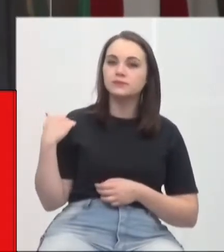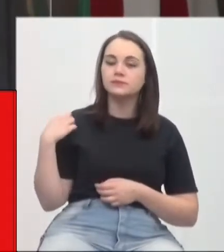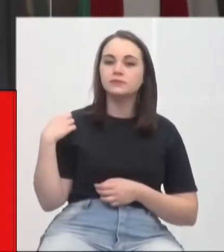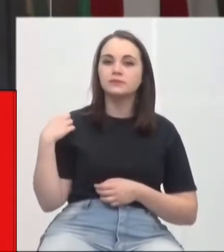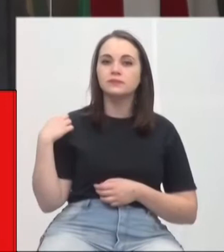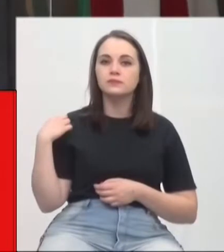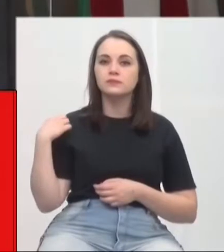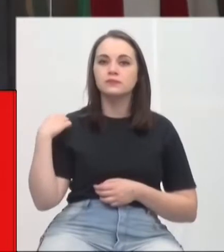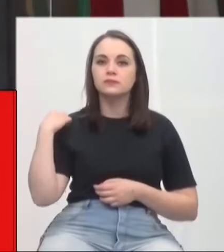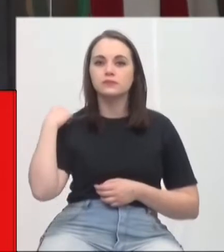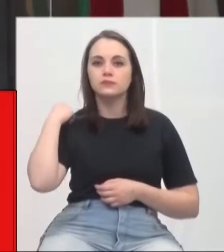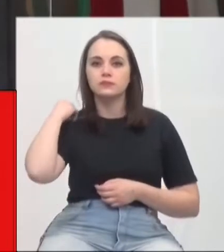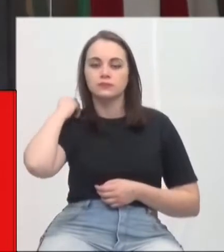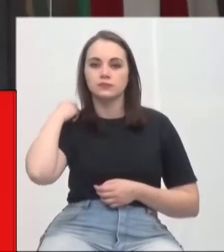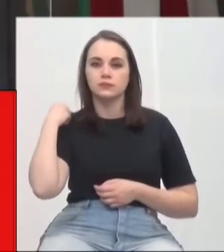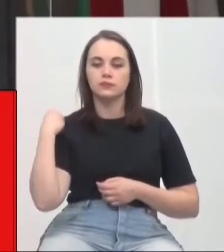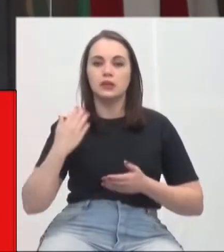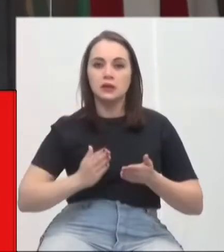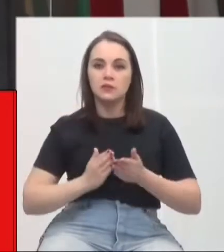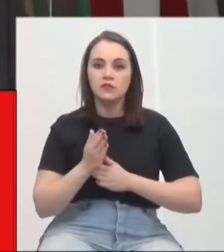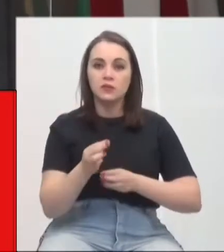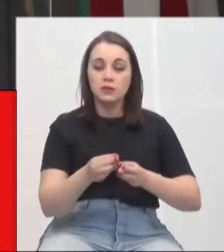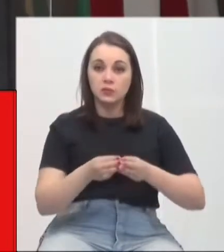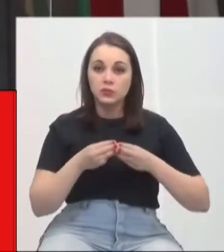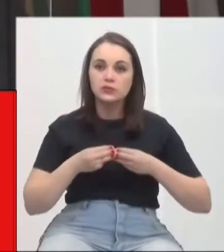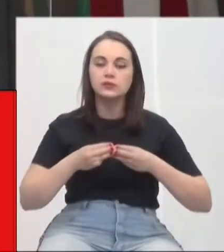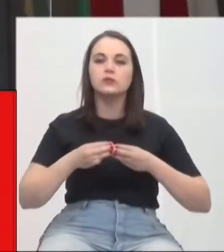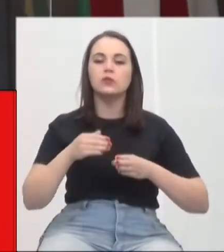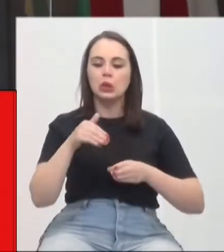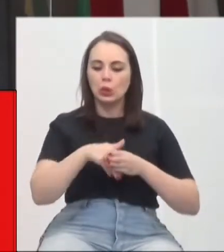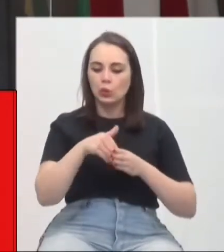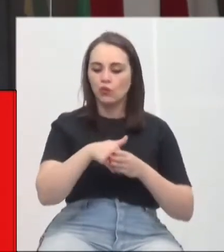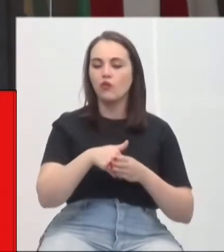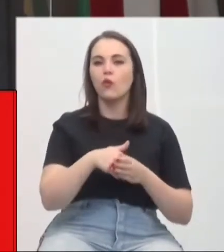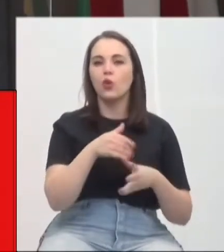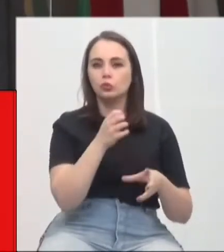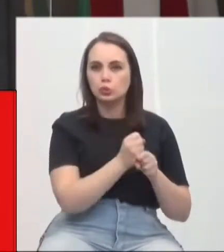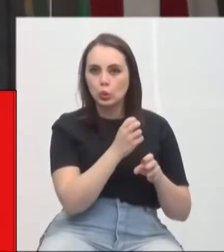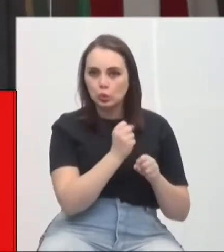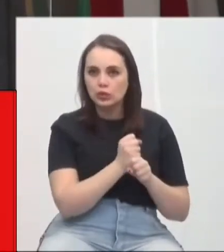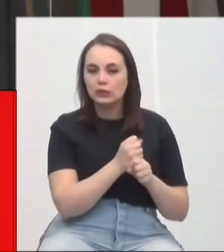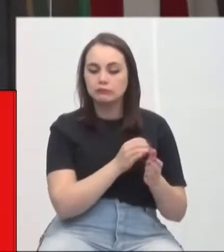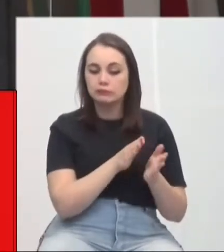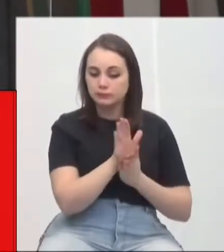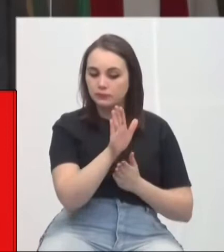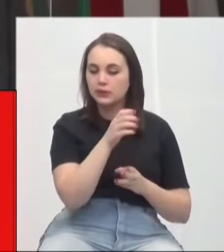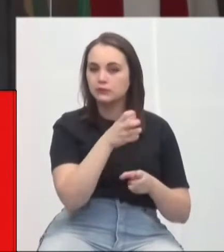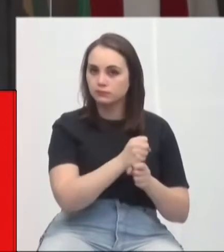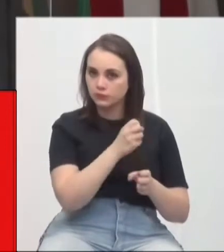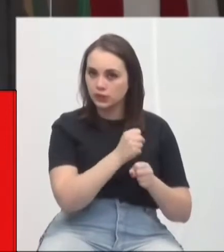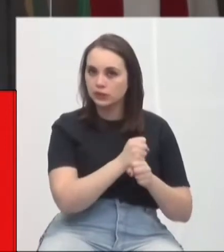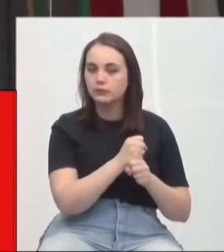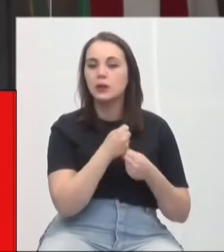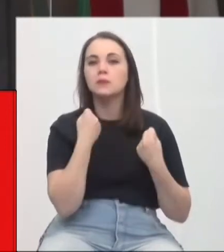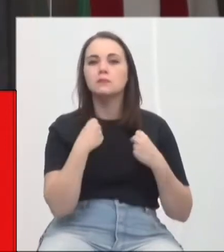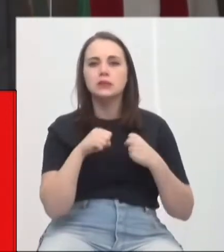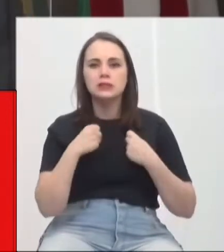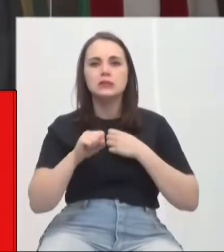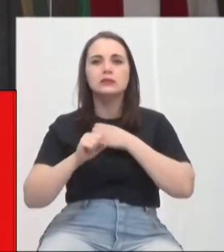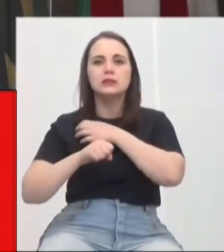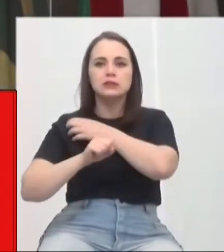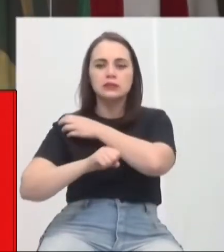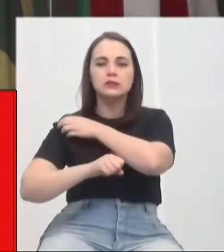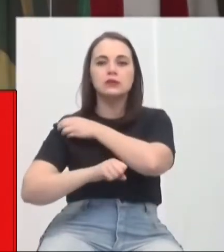aprovamos aqui essa moção em favor do voto auditável impresso, precisa que o